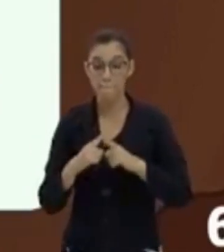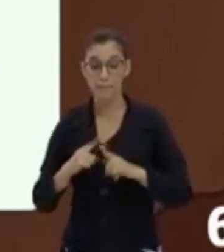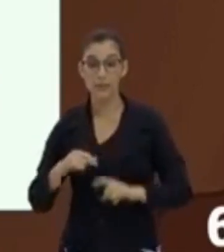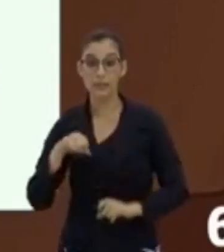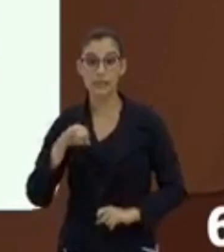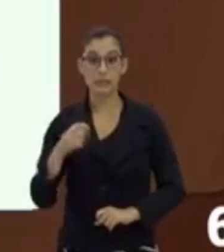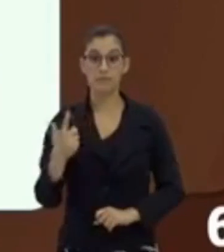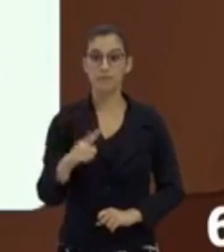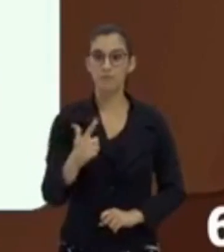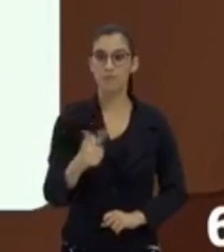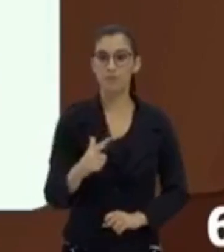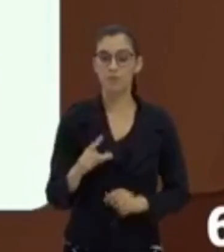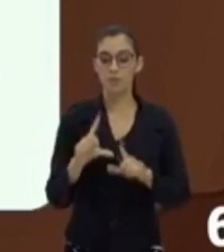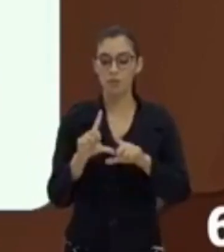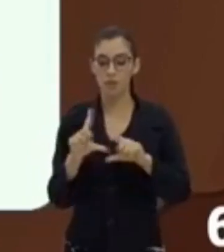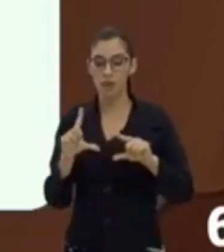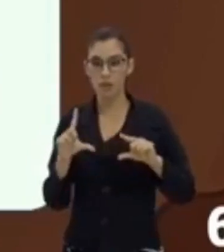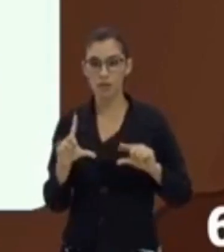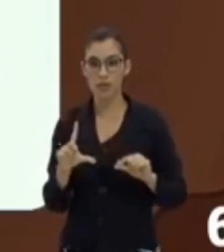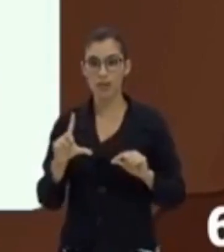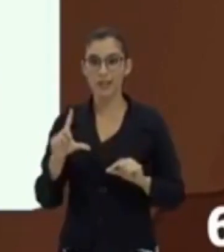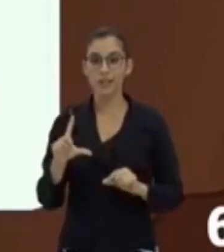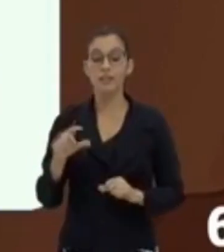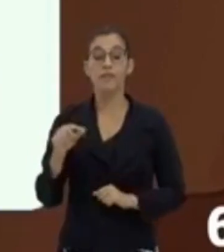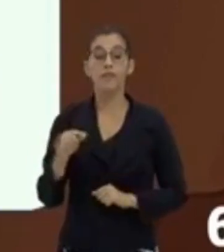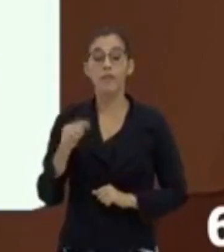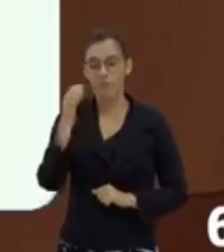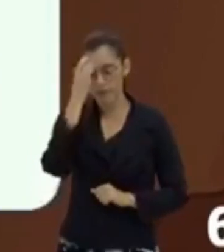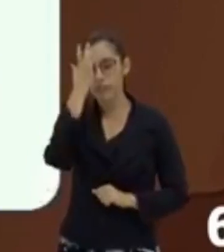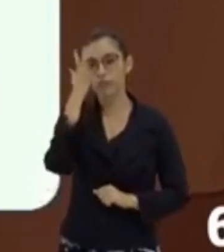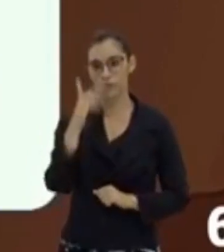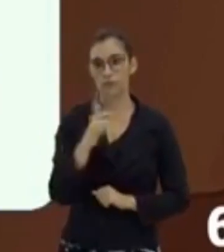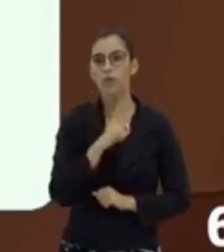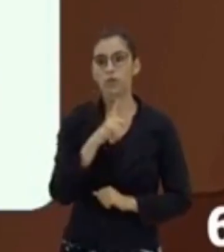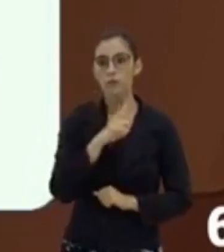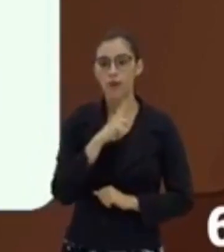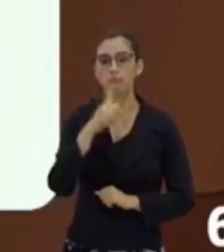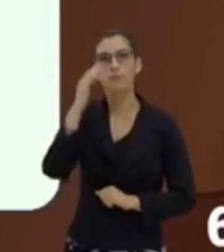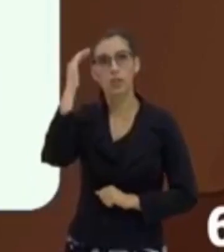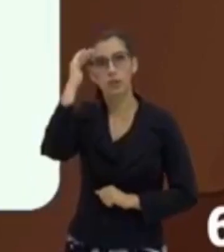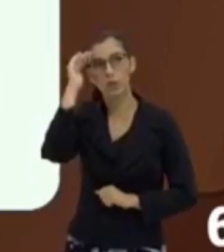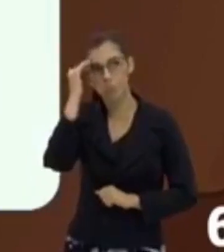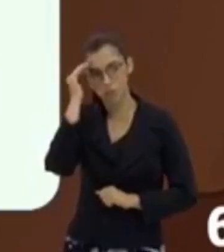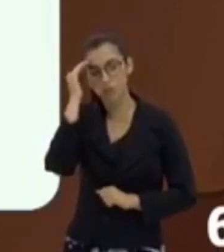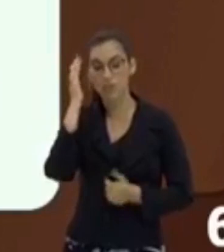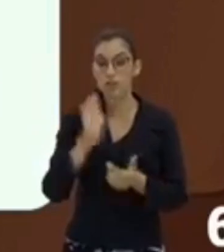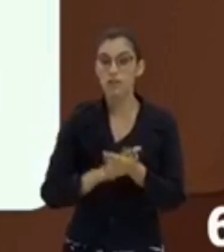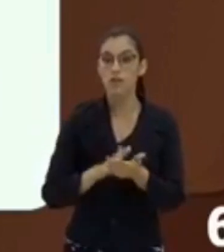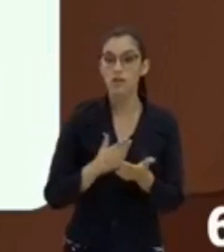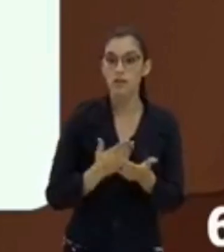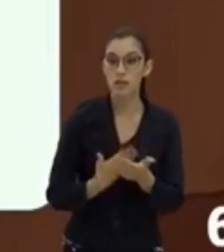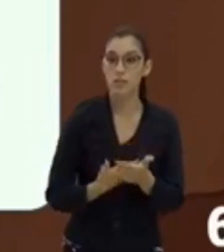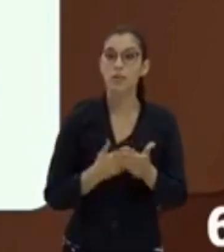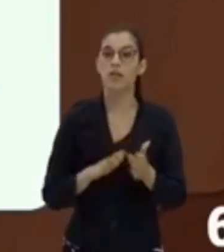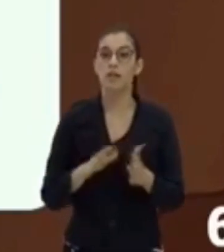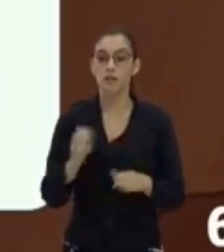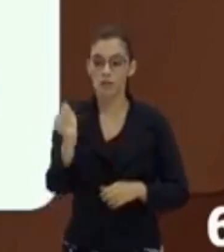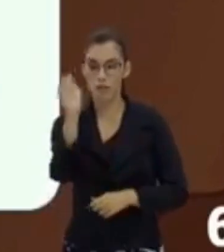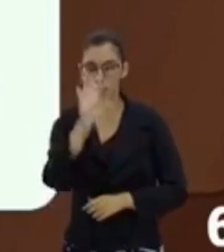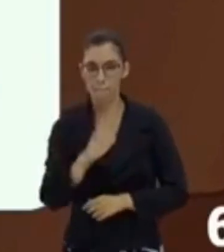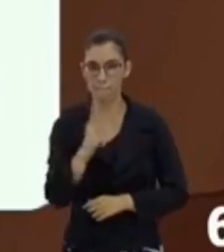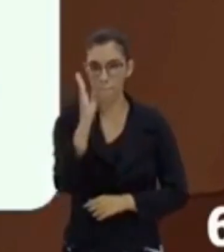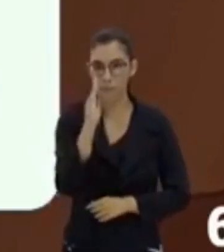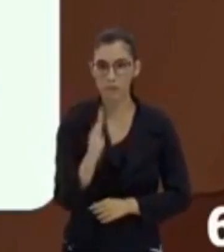facilmente você não terá uma compreensão do mapa. Tranquilo? Então, não te esquece. A legenda, ela serve para explicar